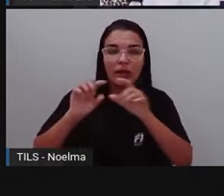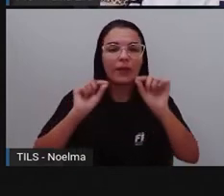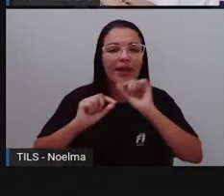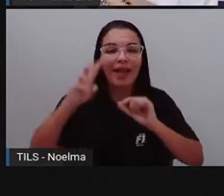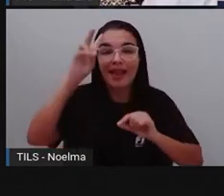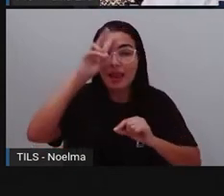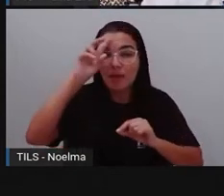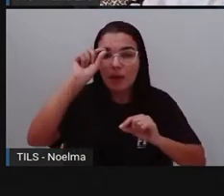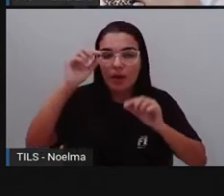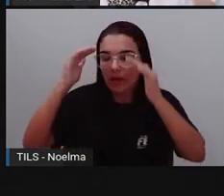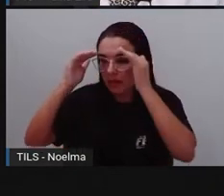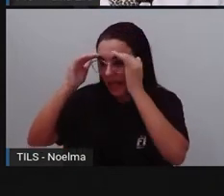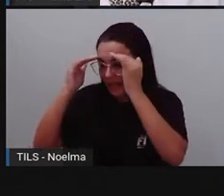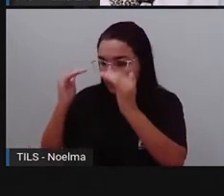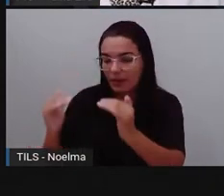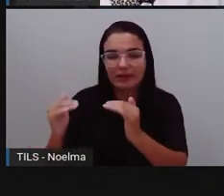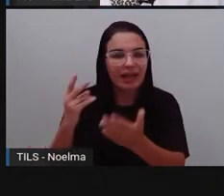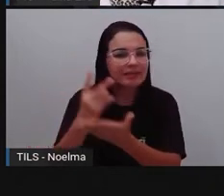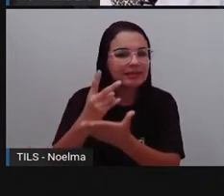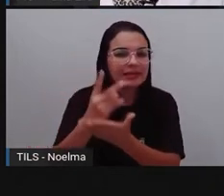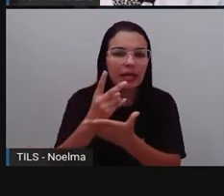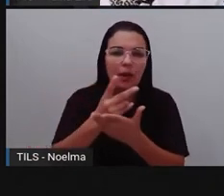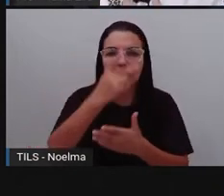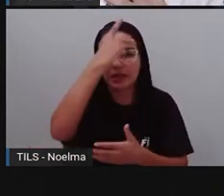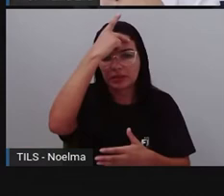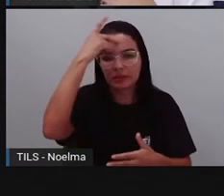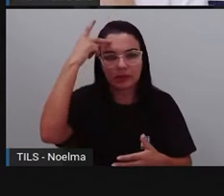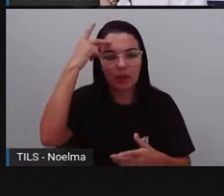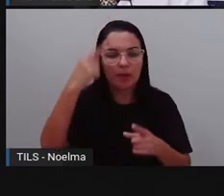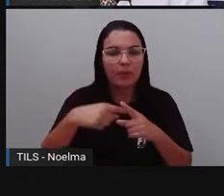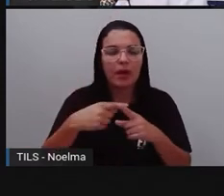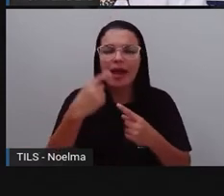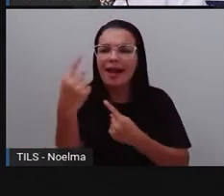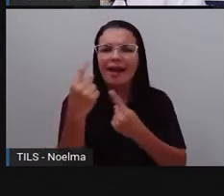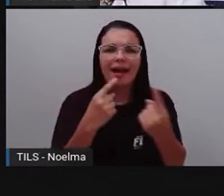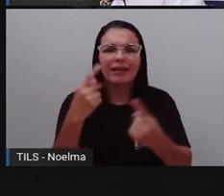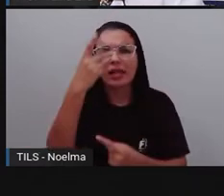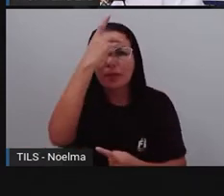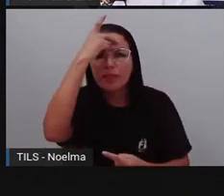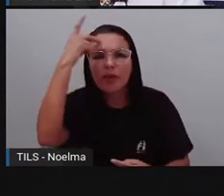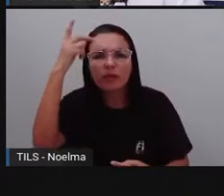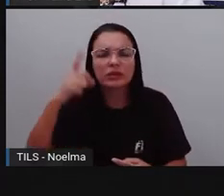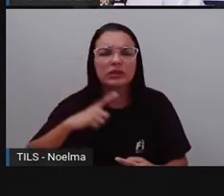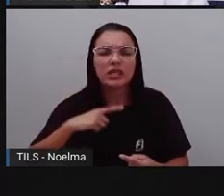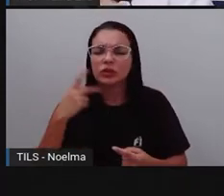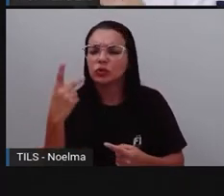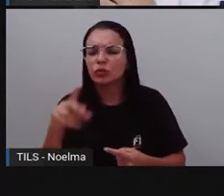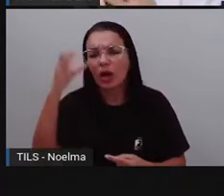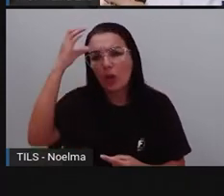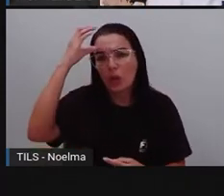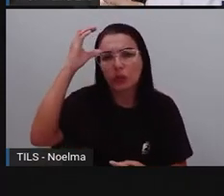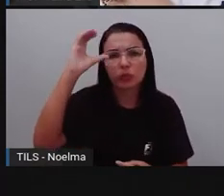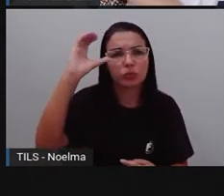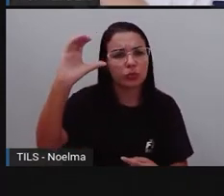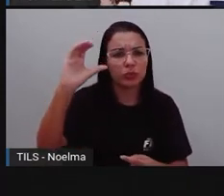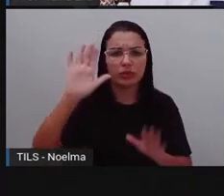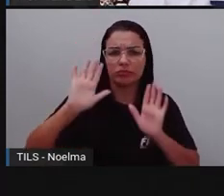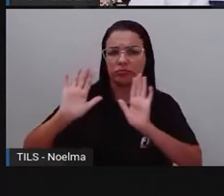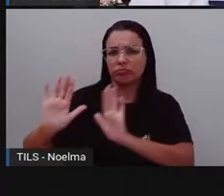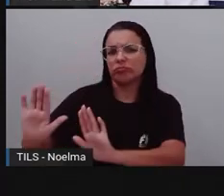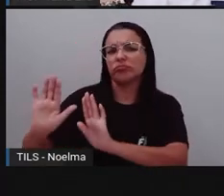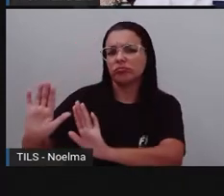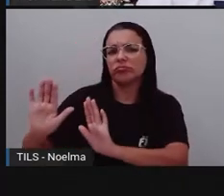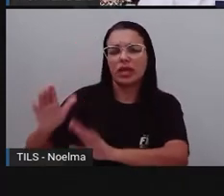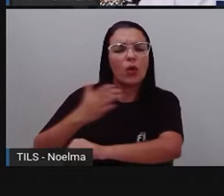respeitar as pessoas, né, é verdade? Porque cada povo vai ter suas tradições, cada povo vai ter seus